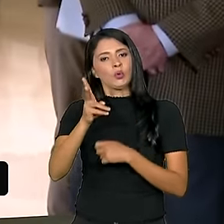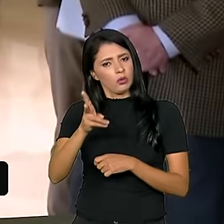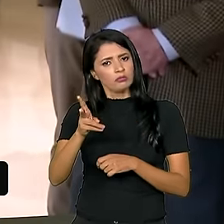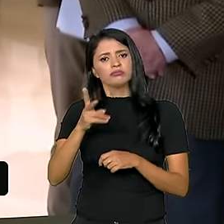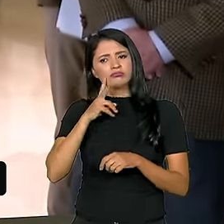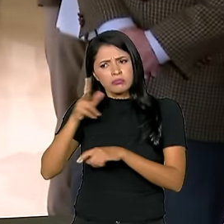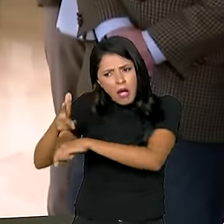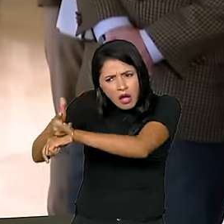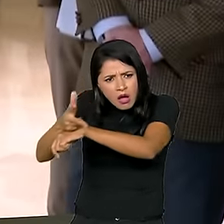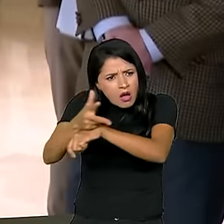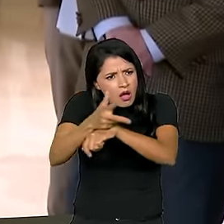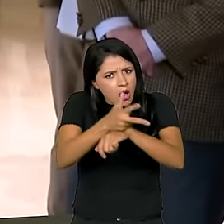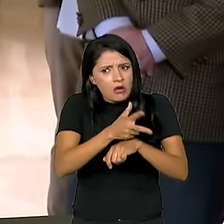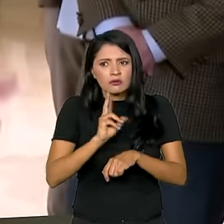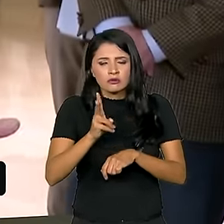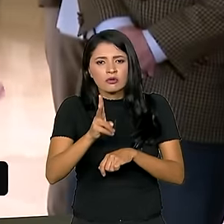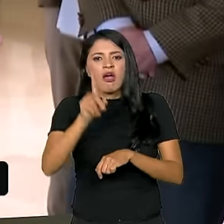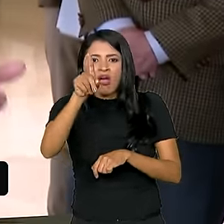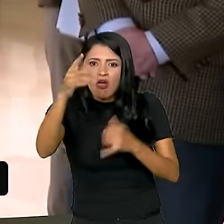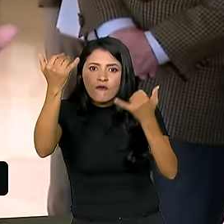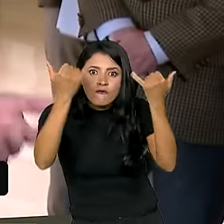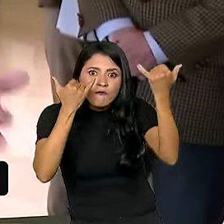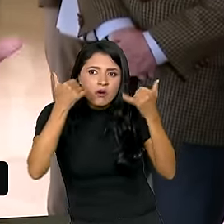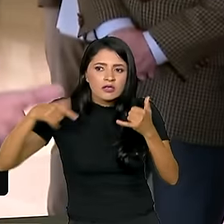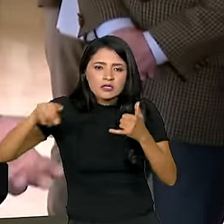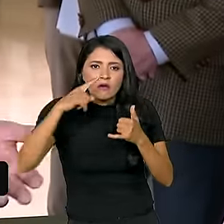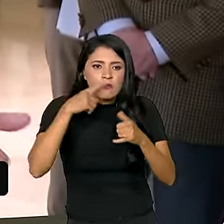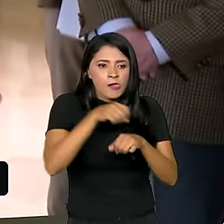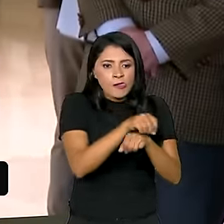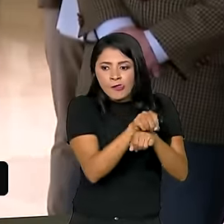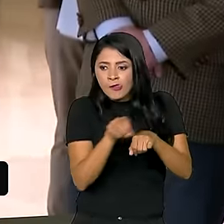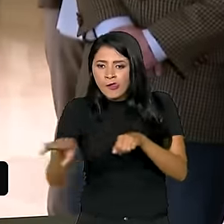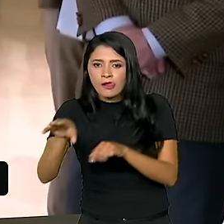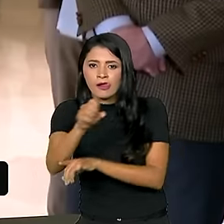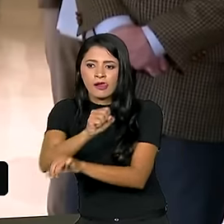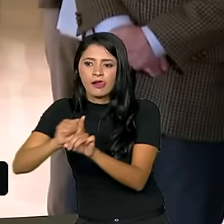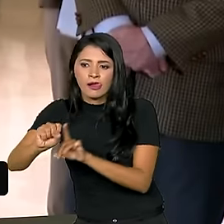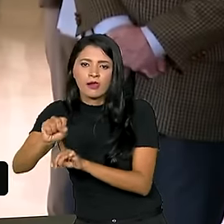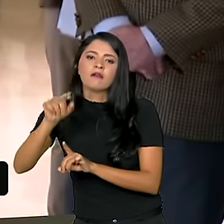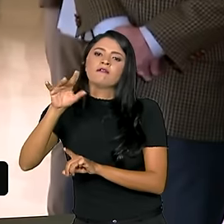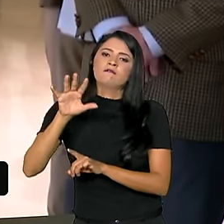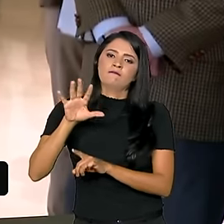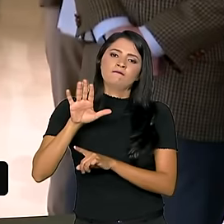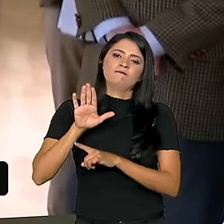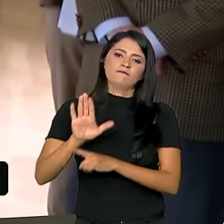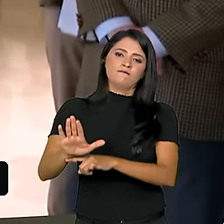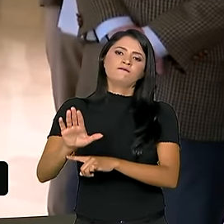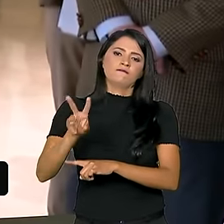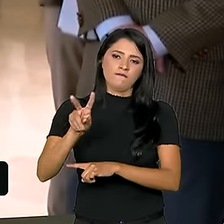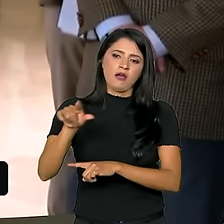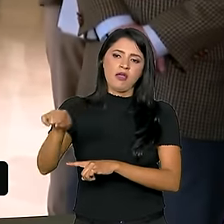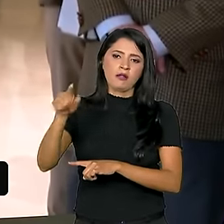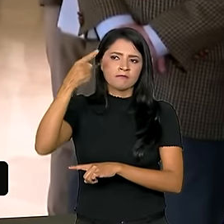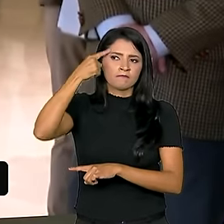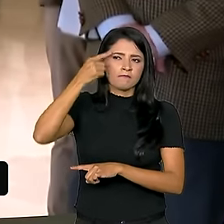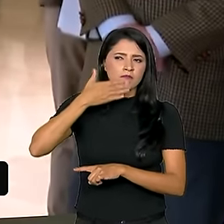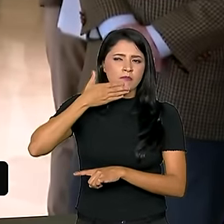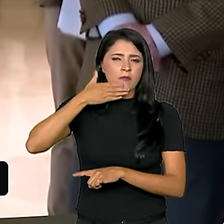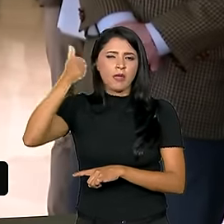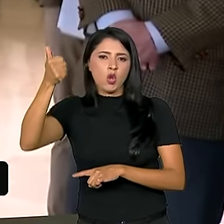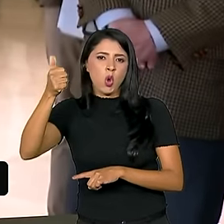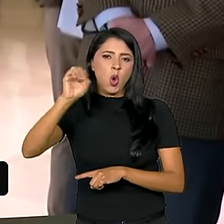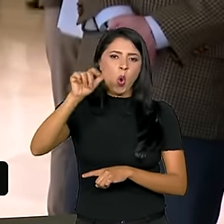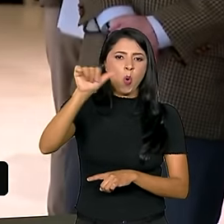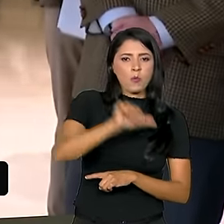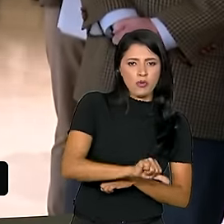isso, porque a informação que vocês passarem para a sociedade vai ajudar ela a pensar melhor ou pensar pior.